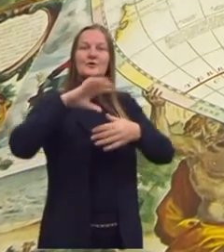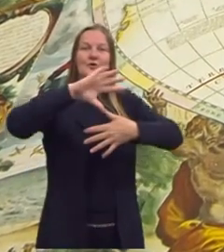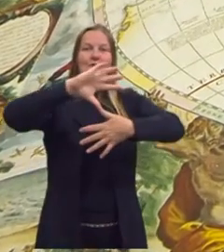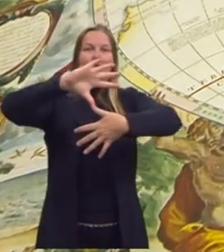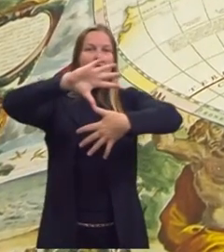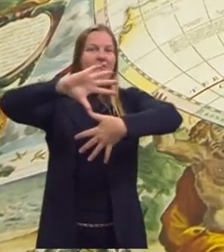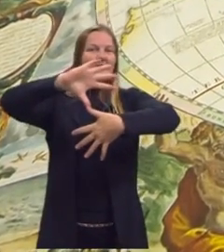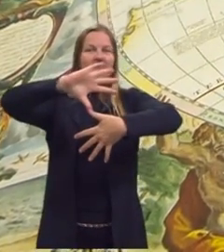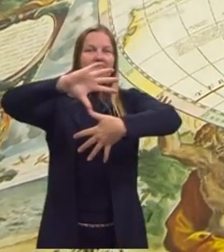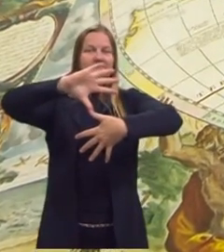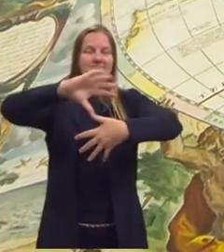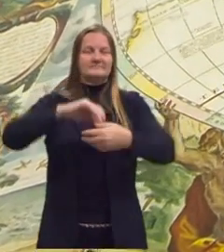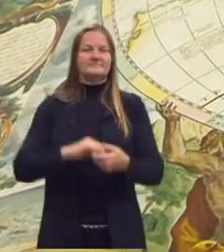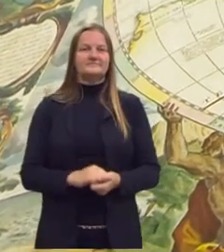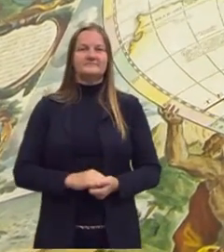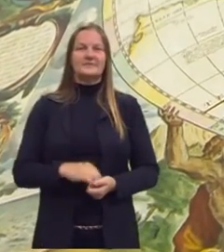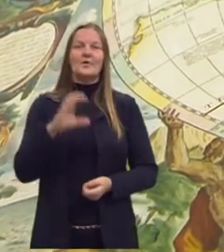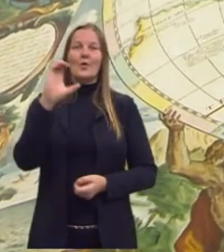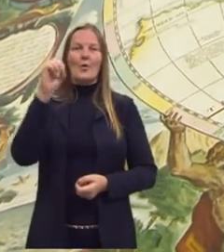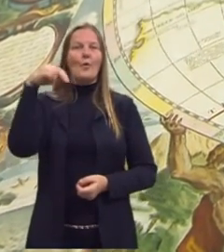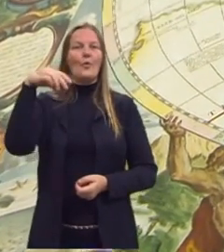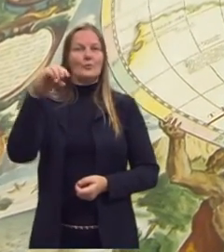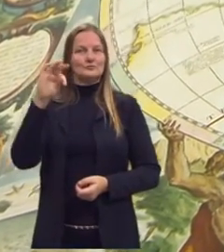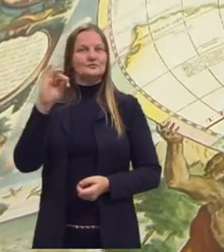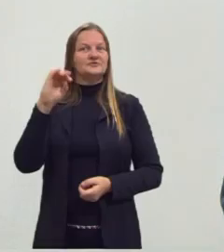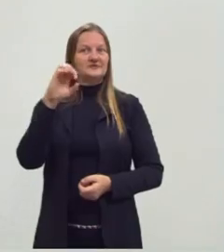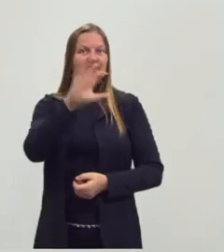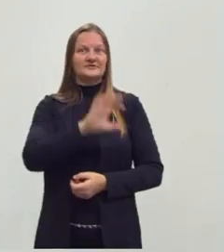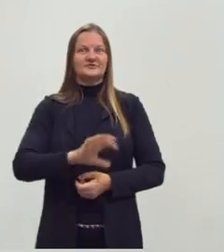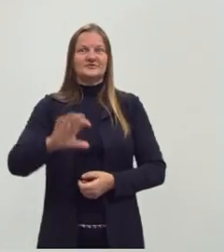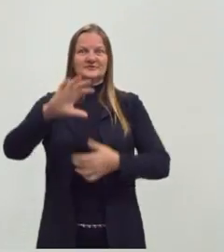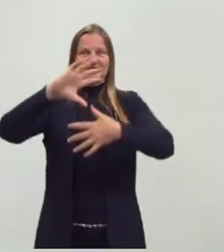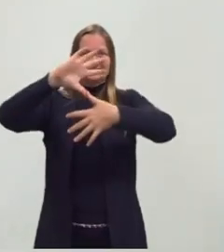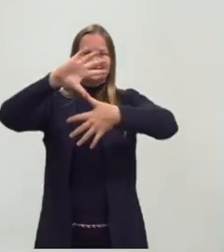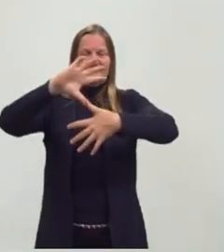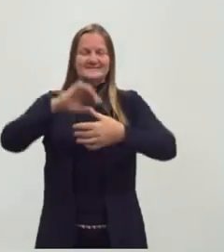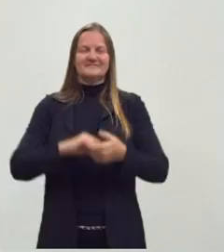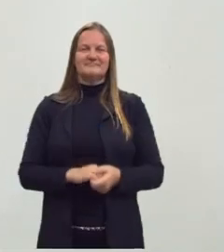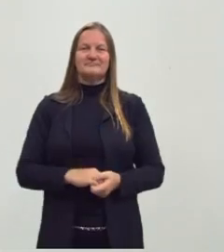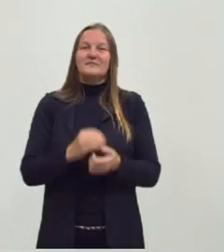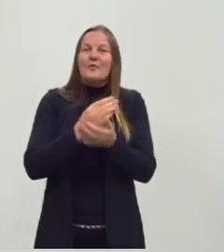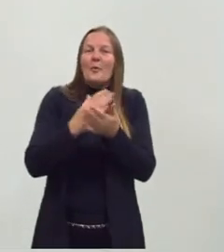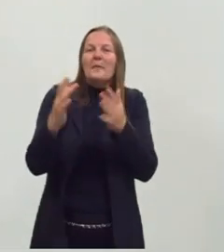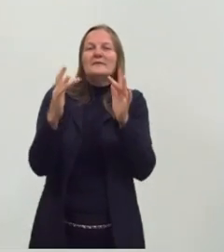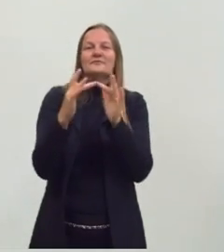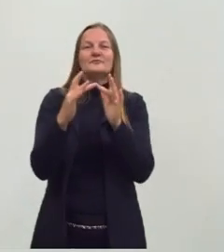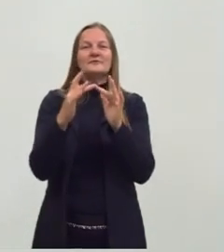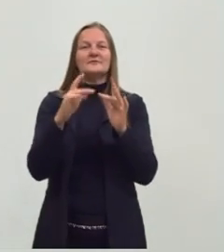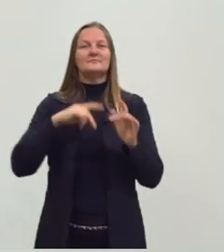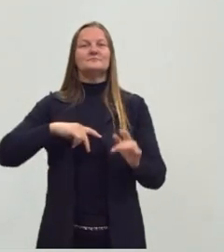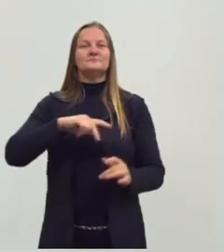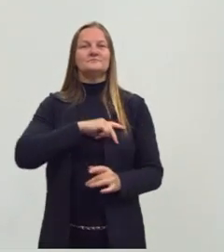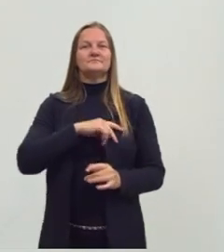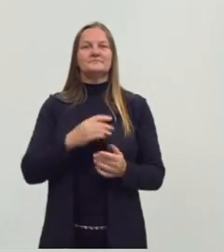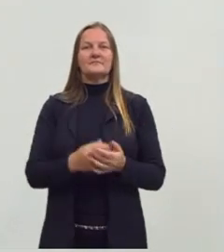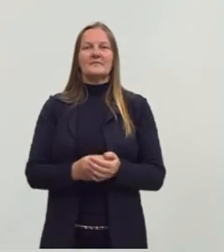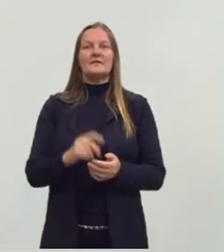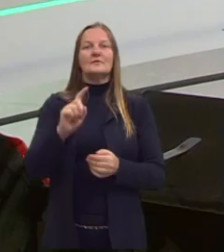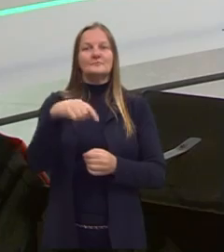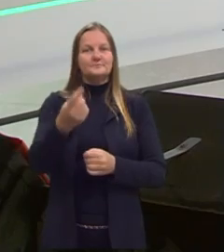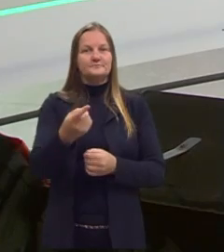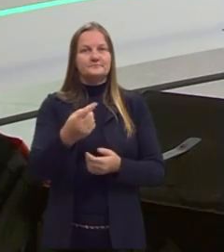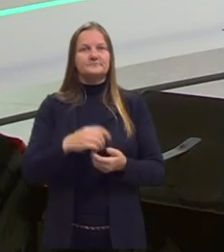continente americano e o início do contato com as populações que viviam aqui. Agora, a gente vai passar para o nosso